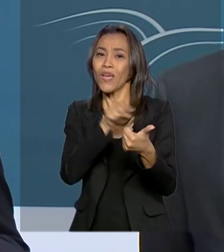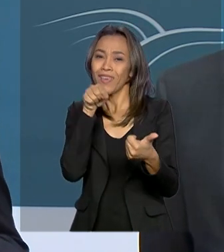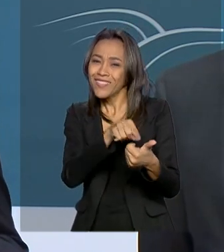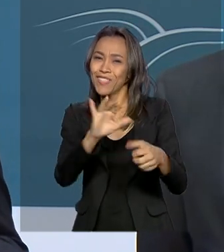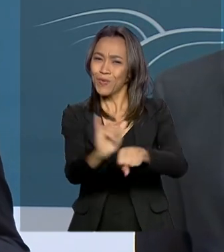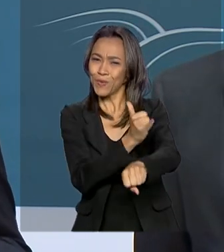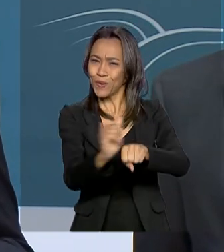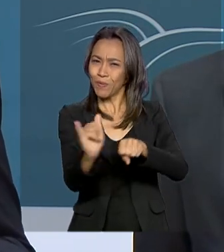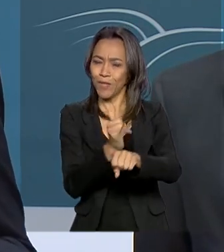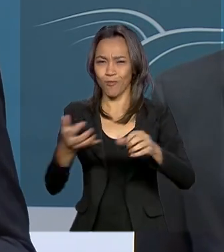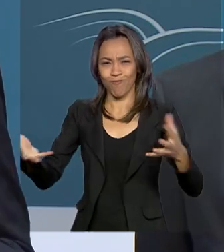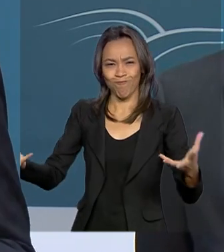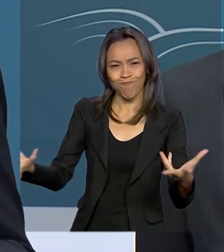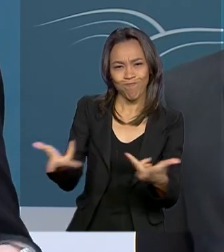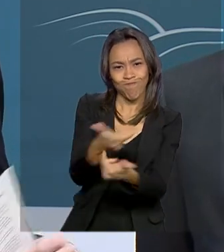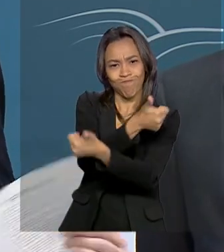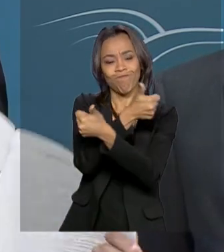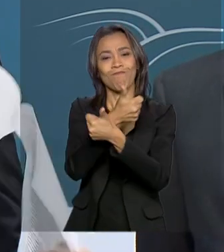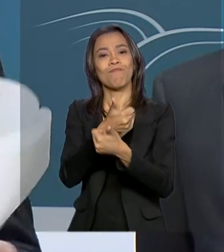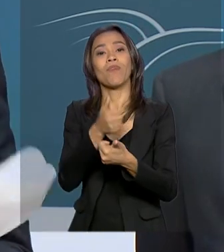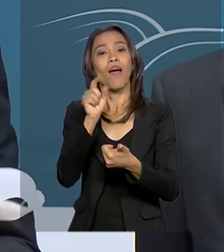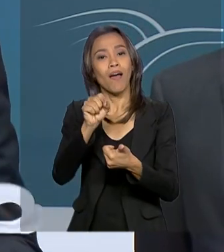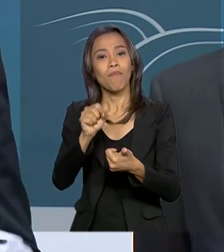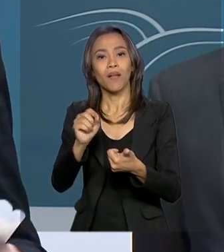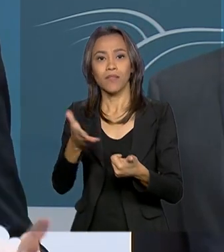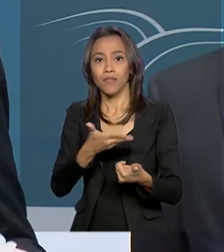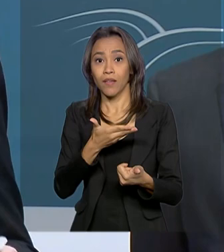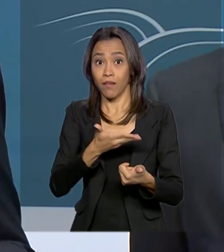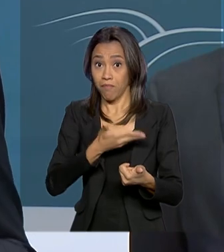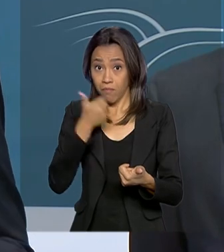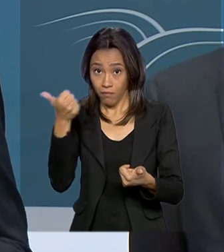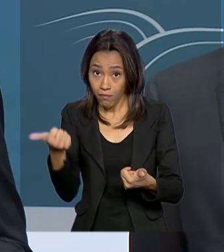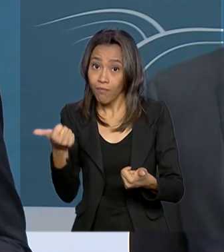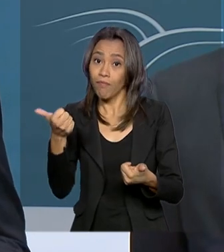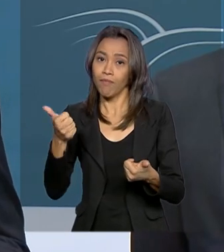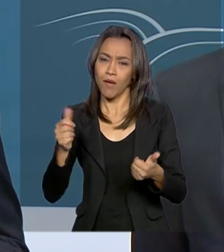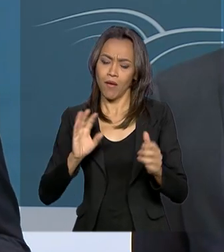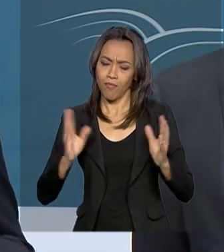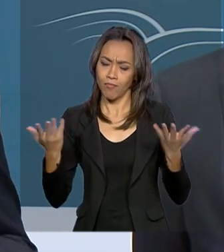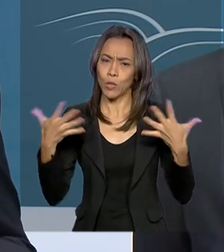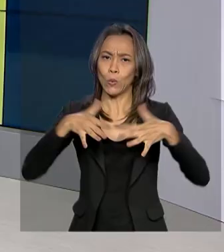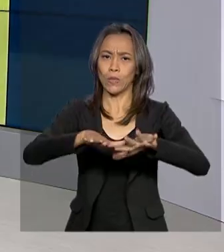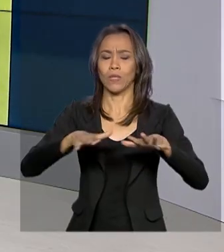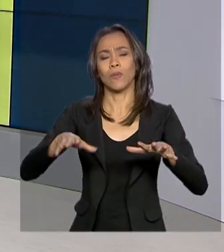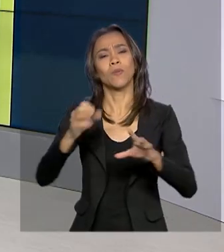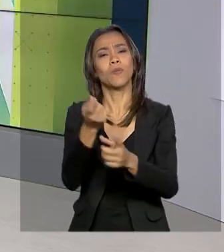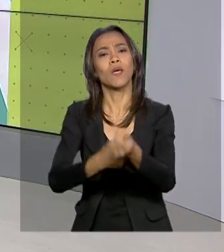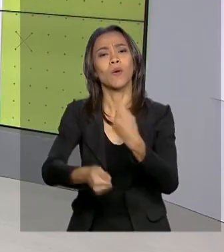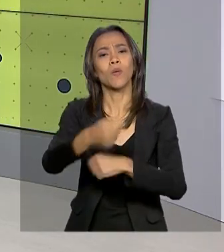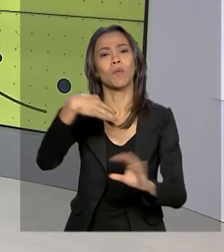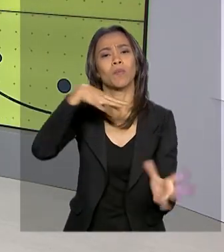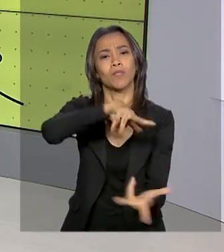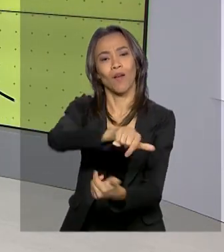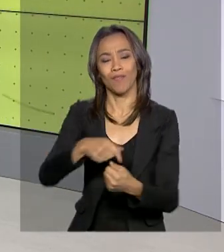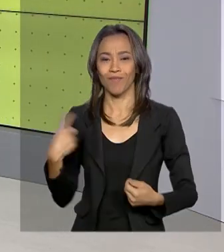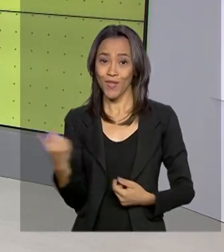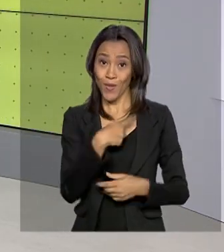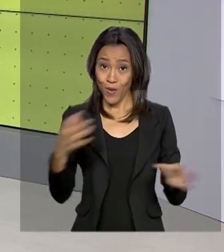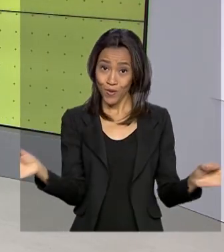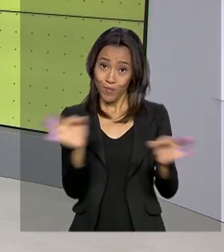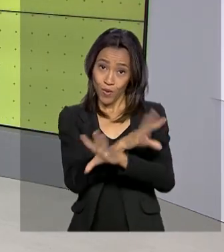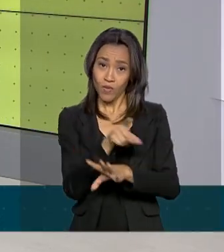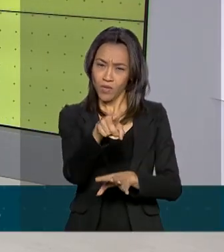instrumento eficaz para nos inserir mais vantajosamente na economia mundial. A gente fica por aqui.